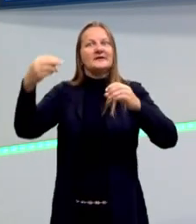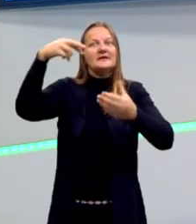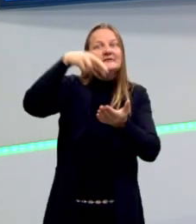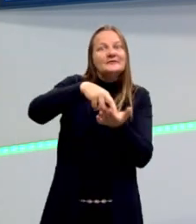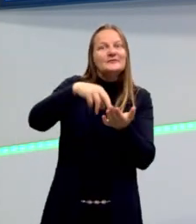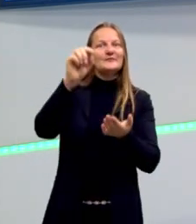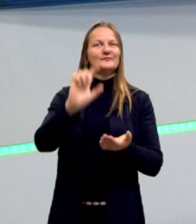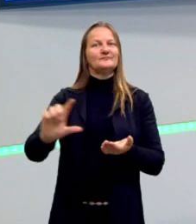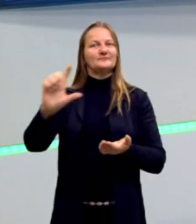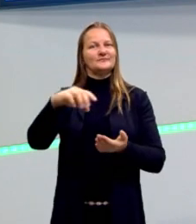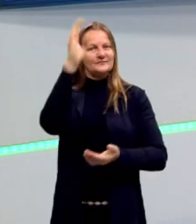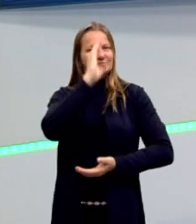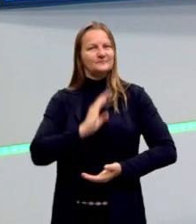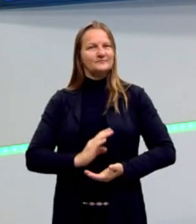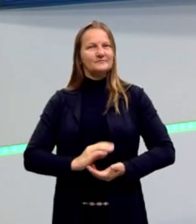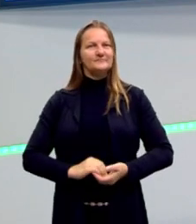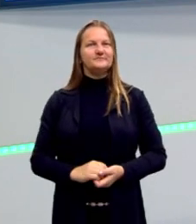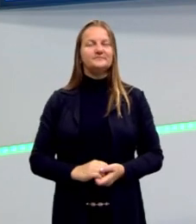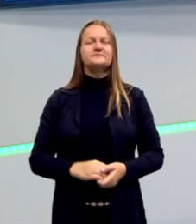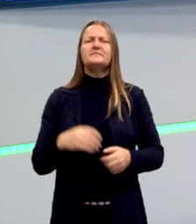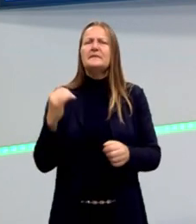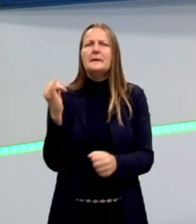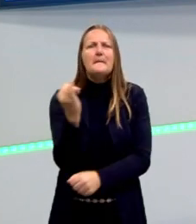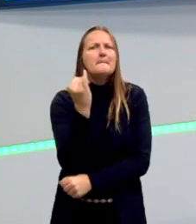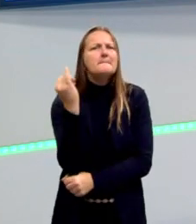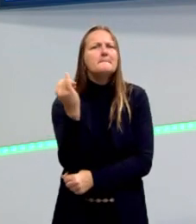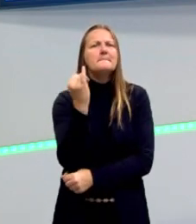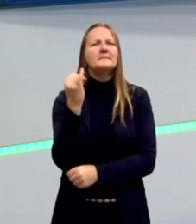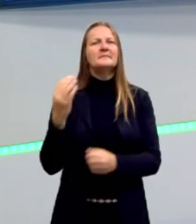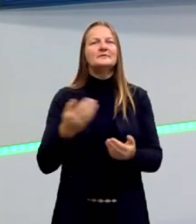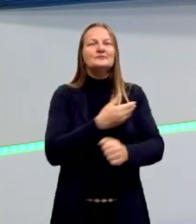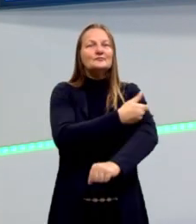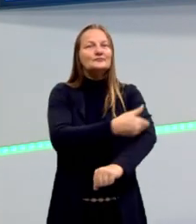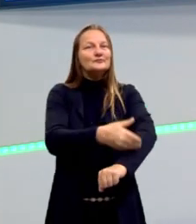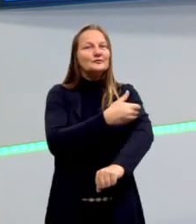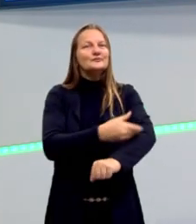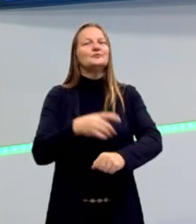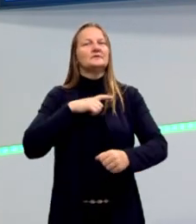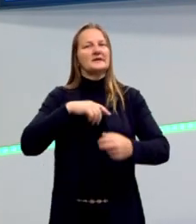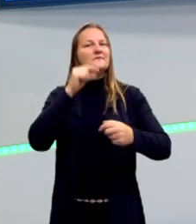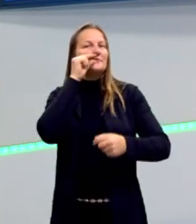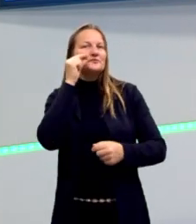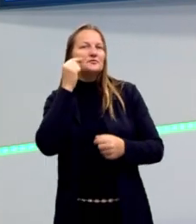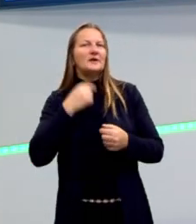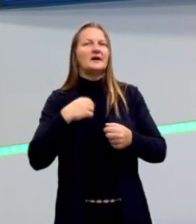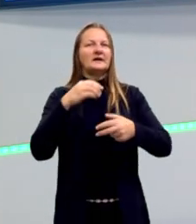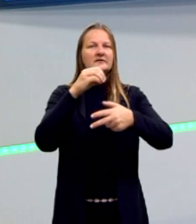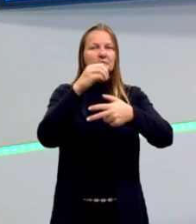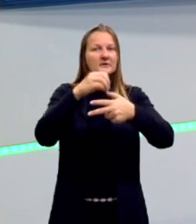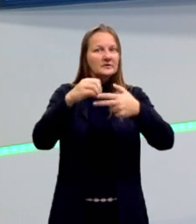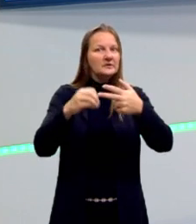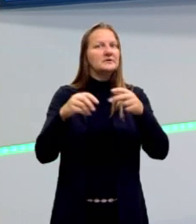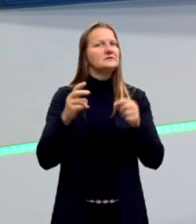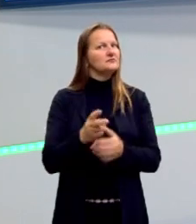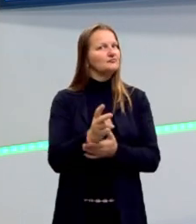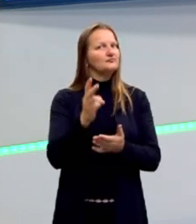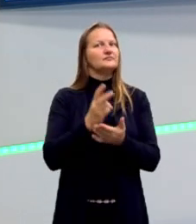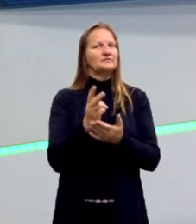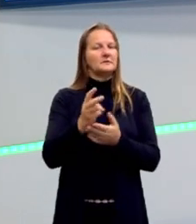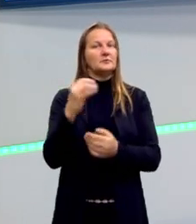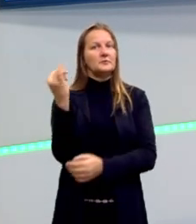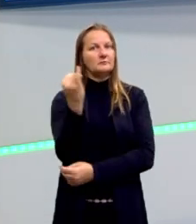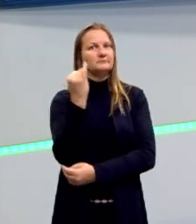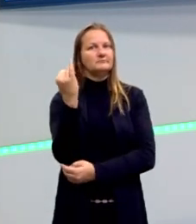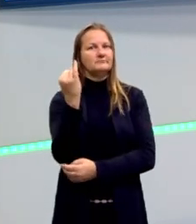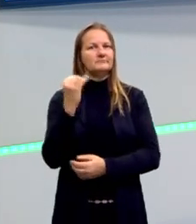literatura brasileira. Então, ele é muito importante e ele costuma ser cobrado em vestibulares e é nem sempre, devido a sua